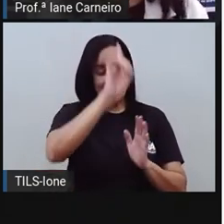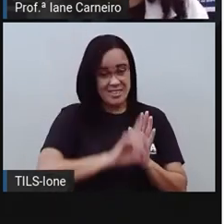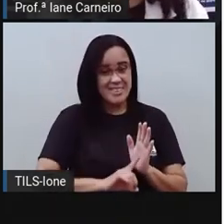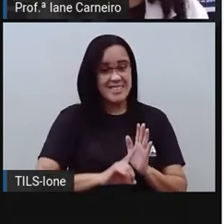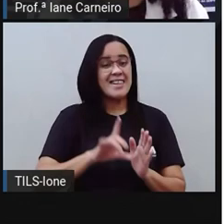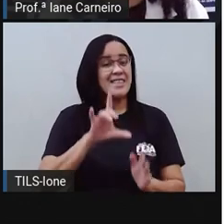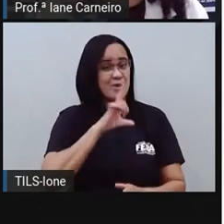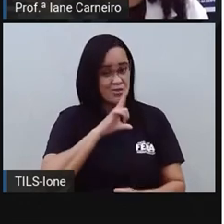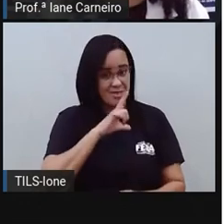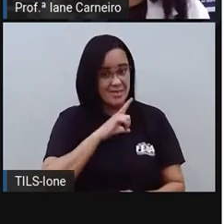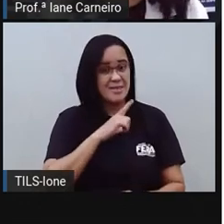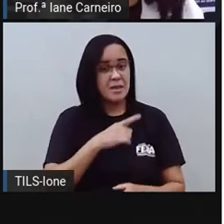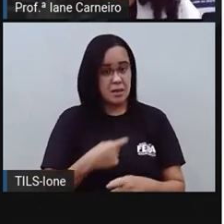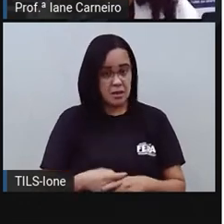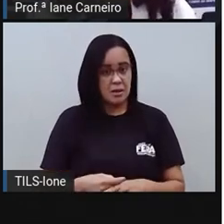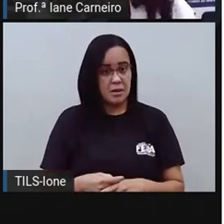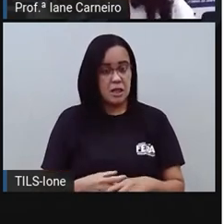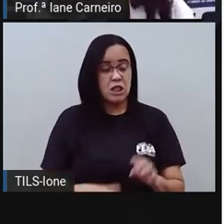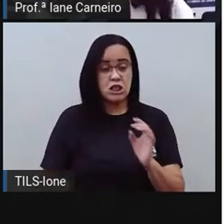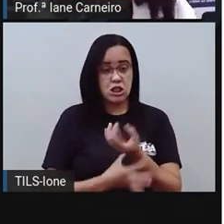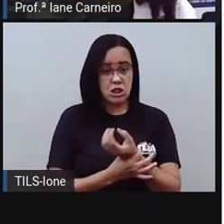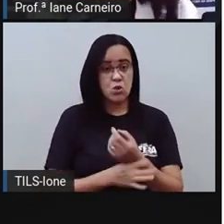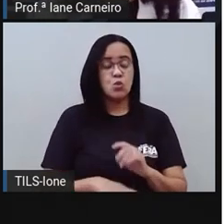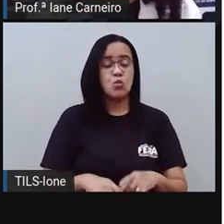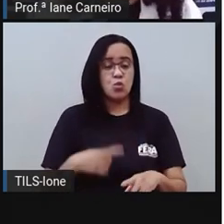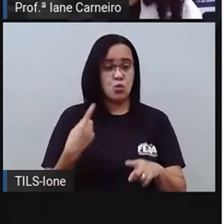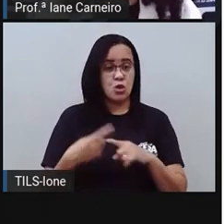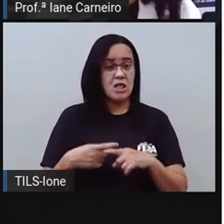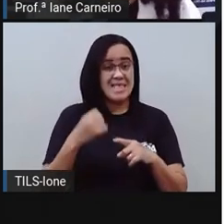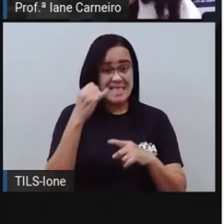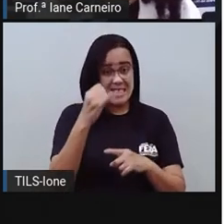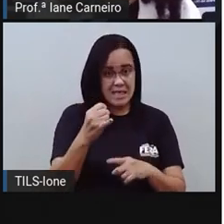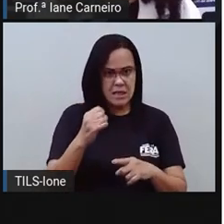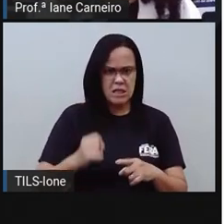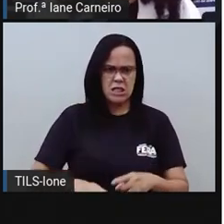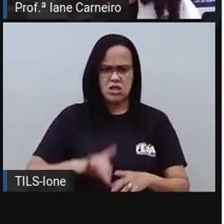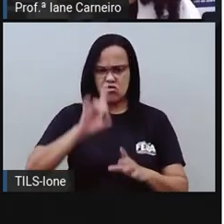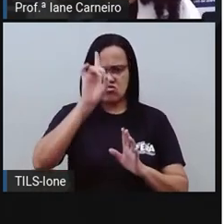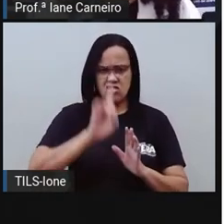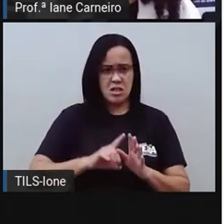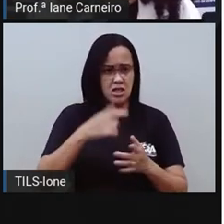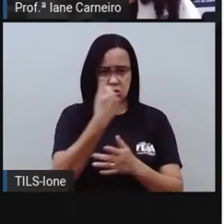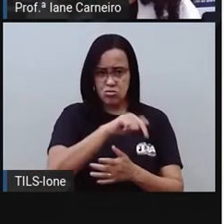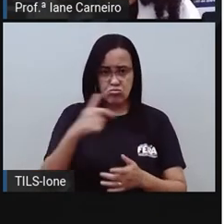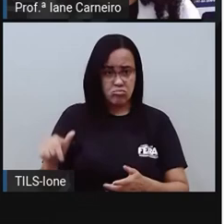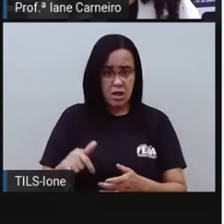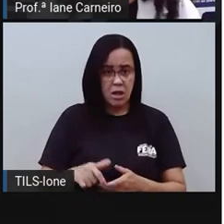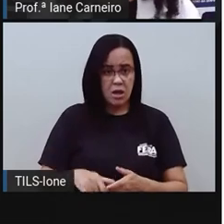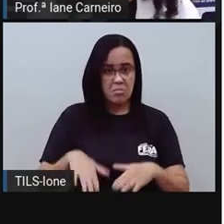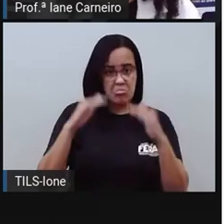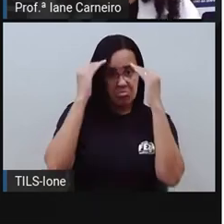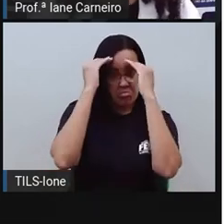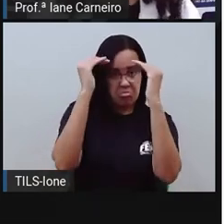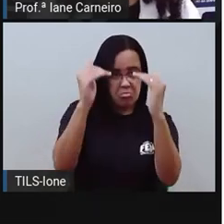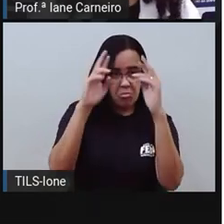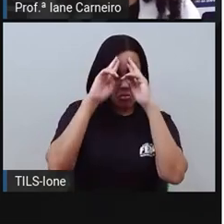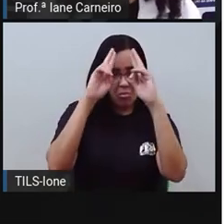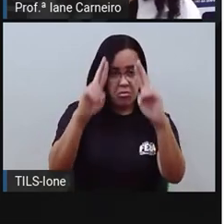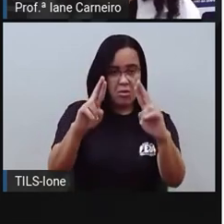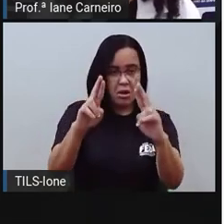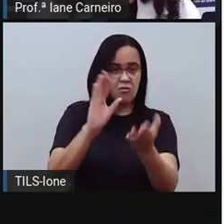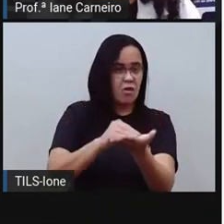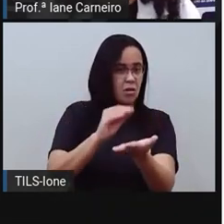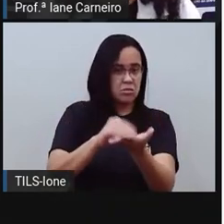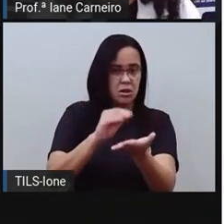não são garantidos, isso acontece em desrespeito com a pessoa, né? Então, aqui, todas essas pessoas aqui, elas precisam ter